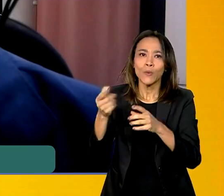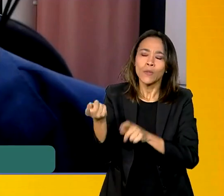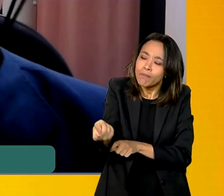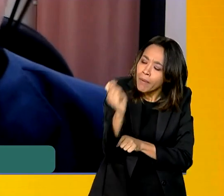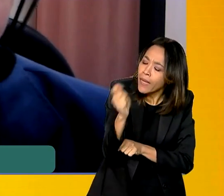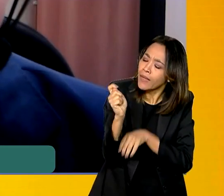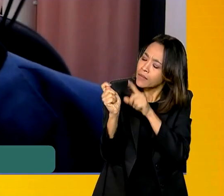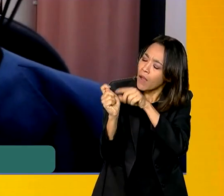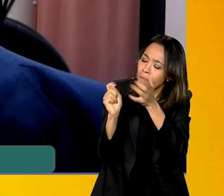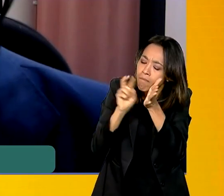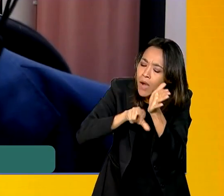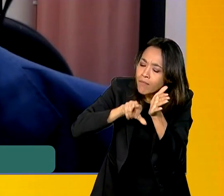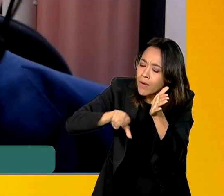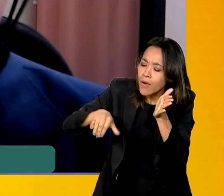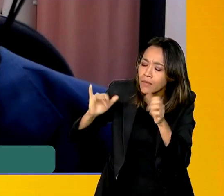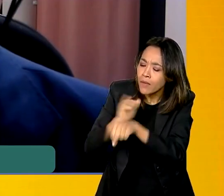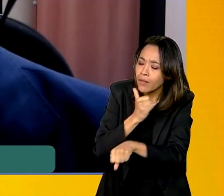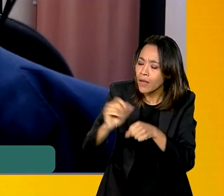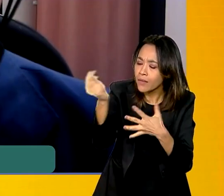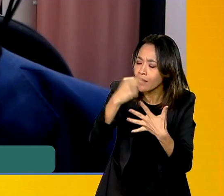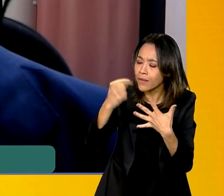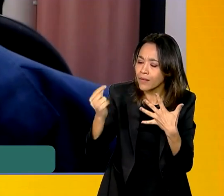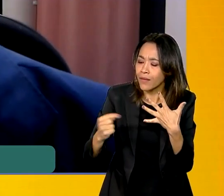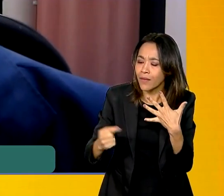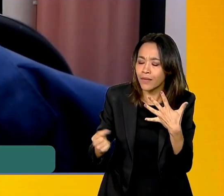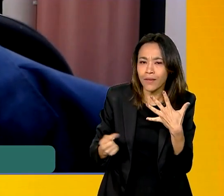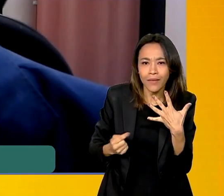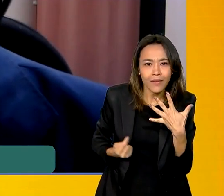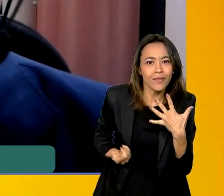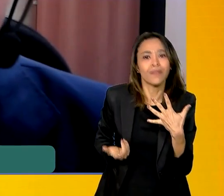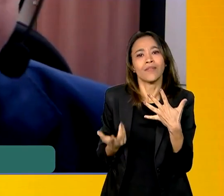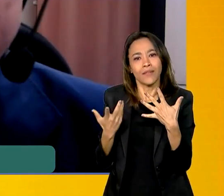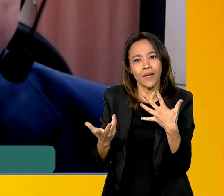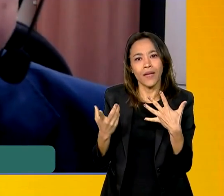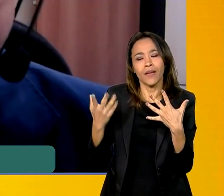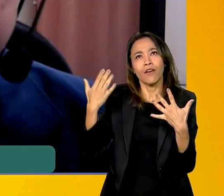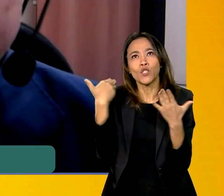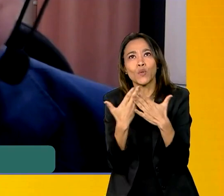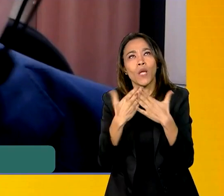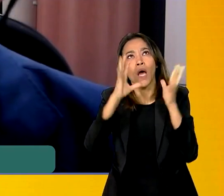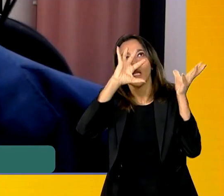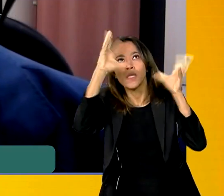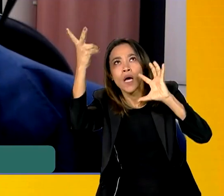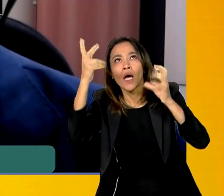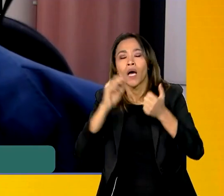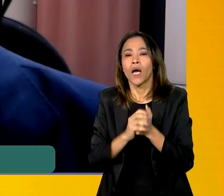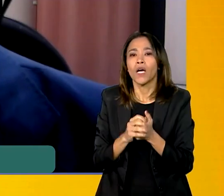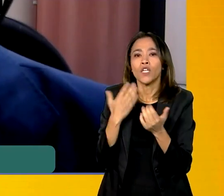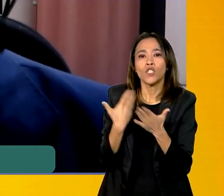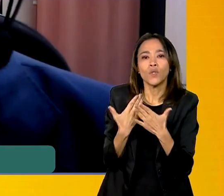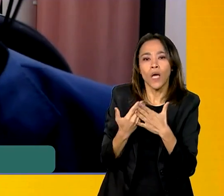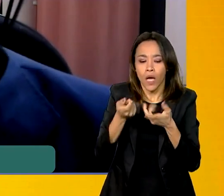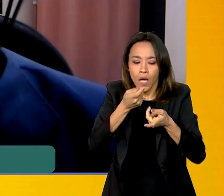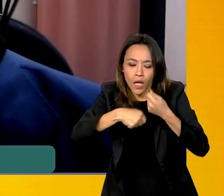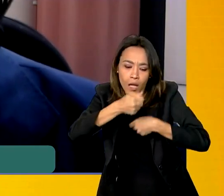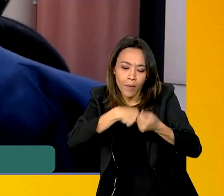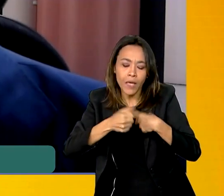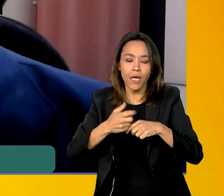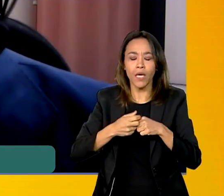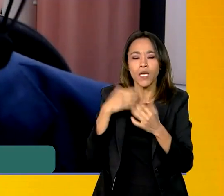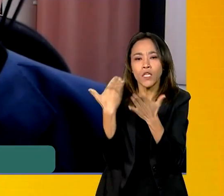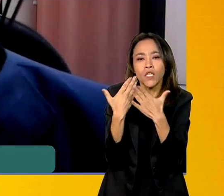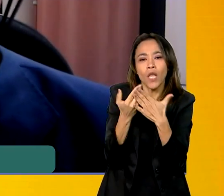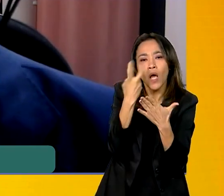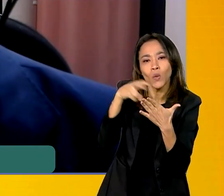artesanal nas suas múltiplas dimensões, gênero, questões climáticas, economia, cultura,